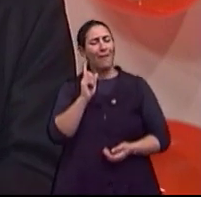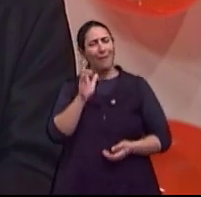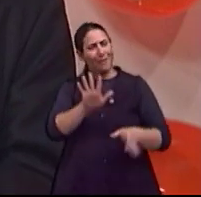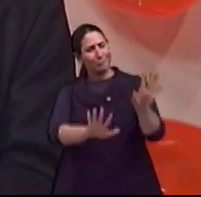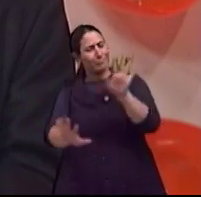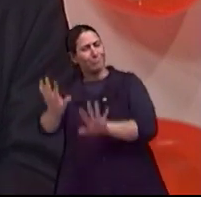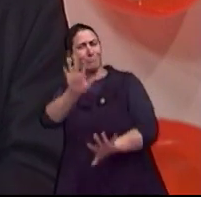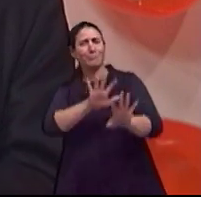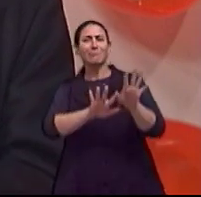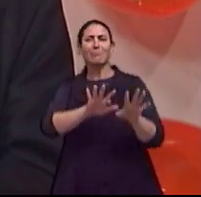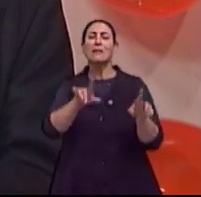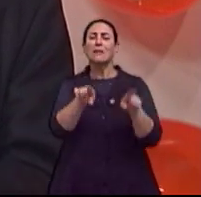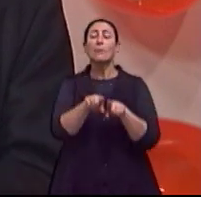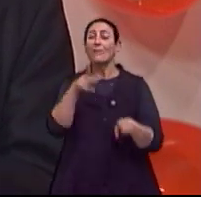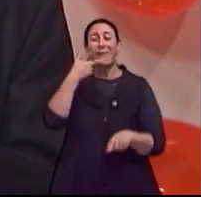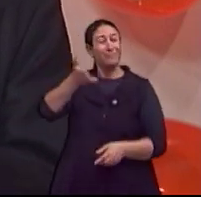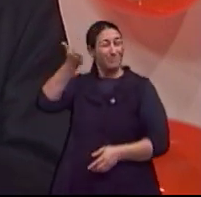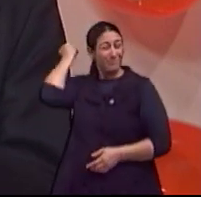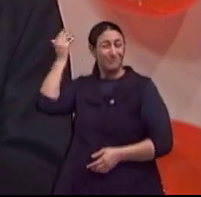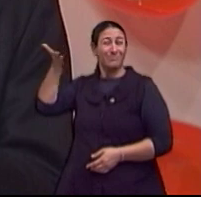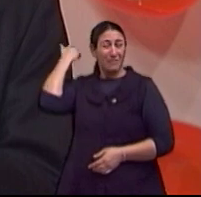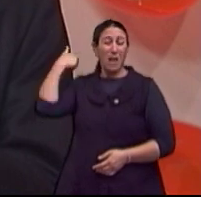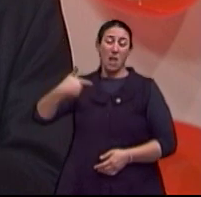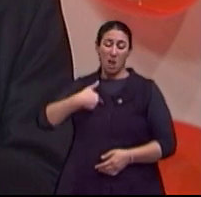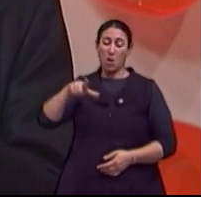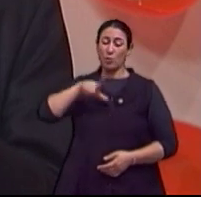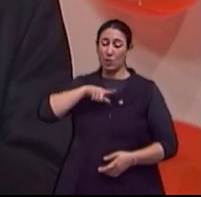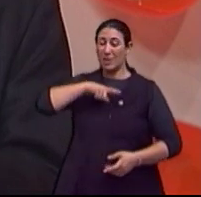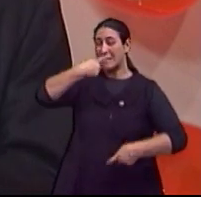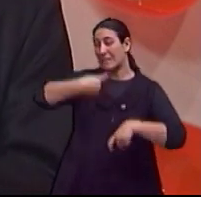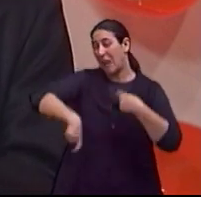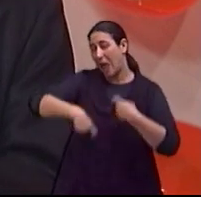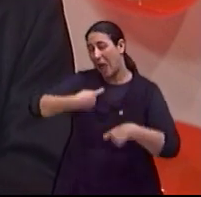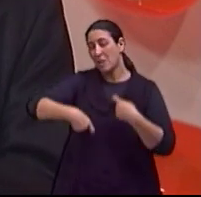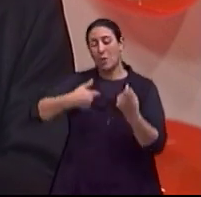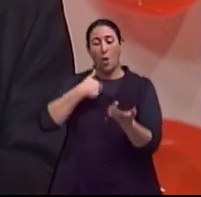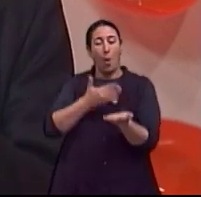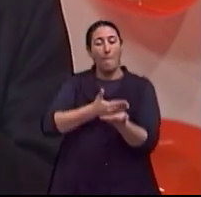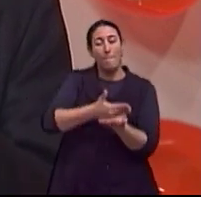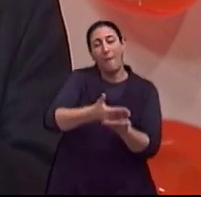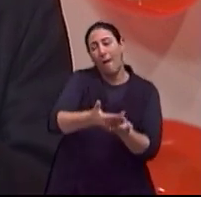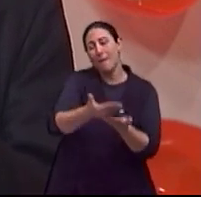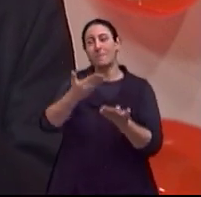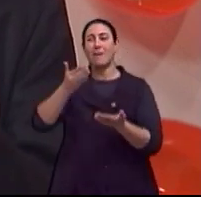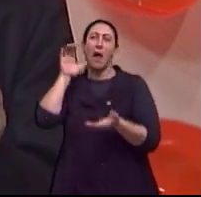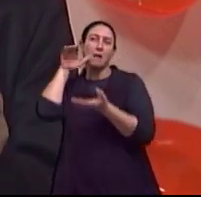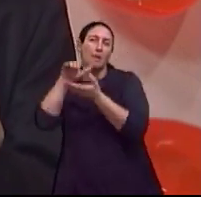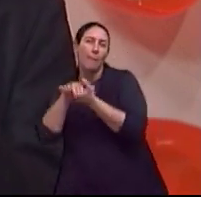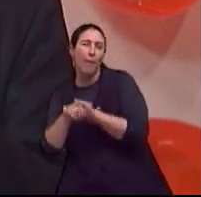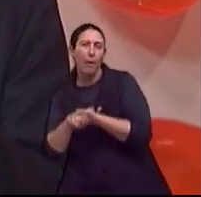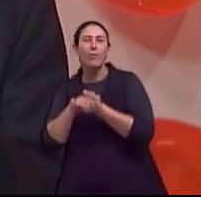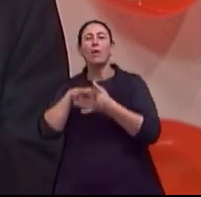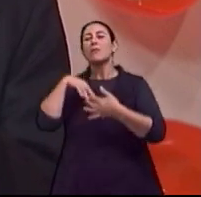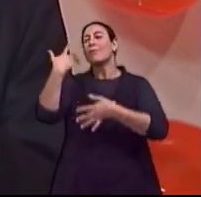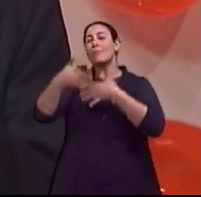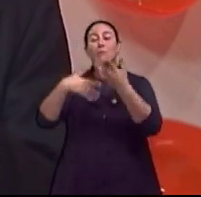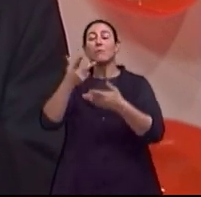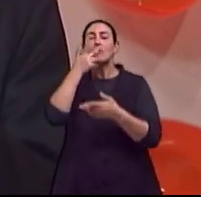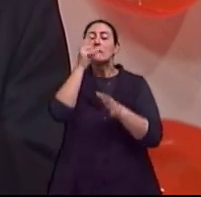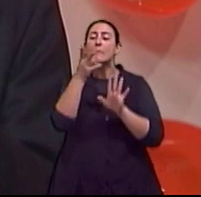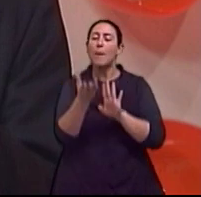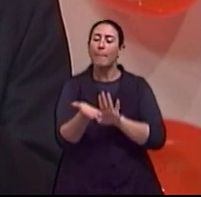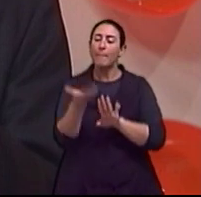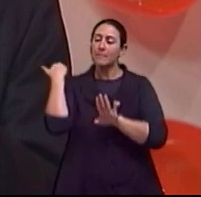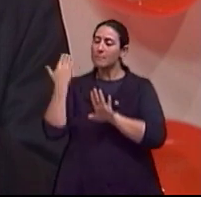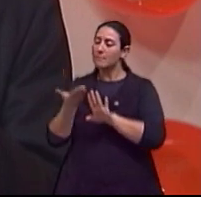tinha relação sexual no início da minha vida, do meu casamento. Então, sempre botam no passado. Então, existe